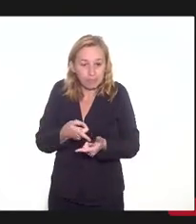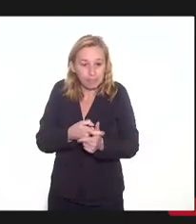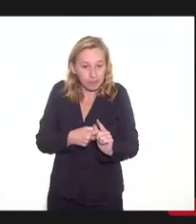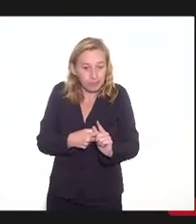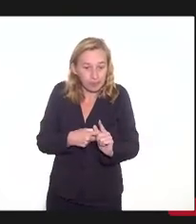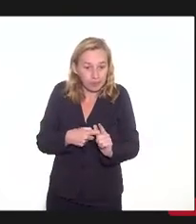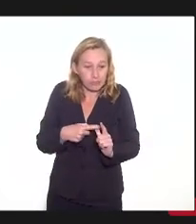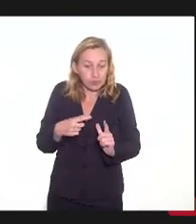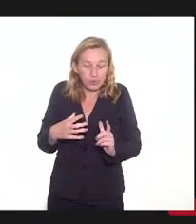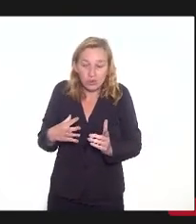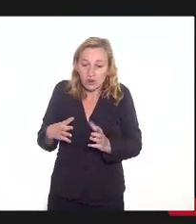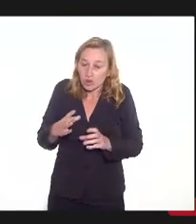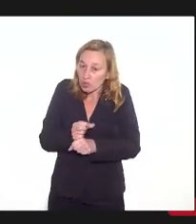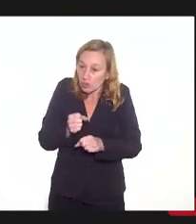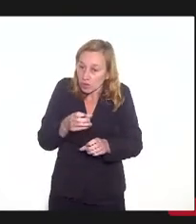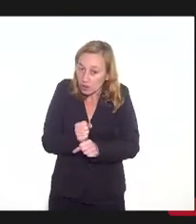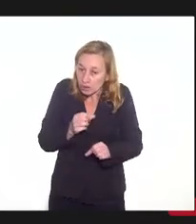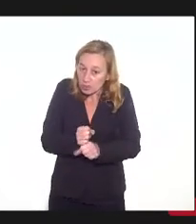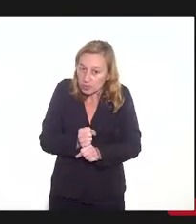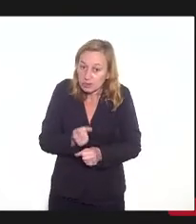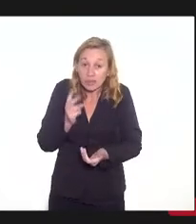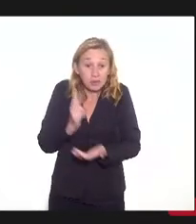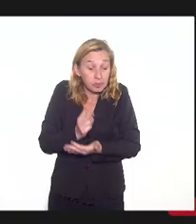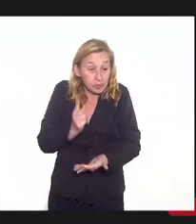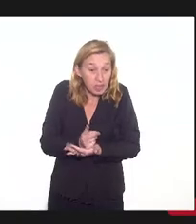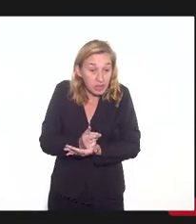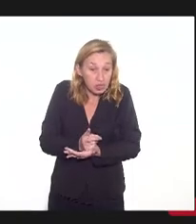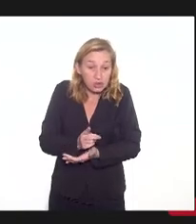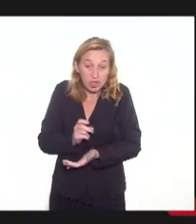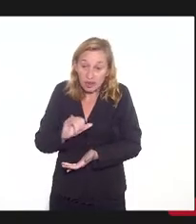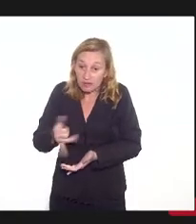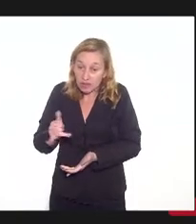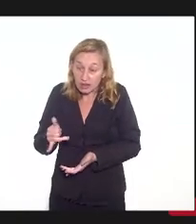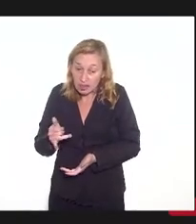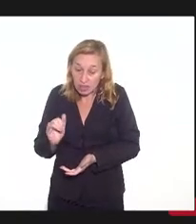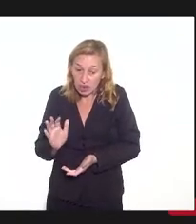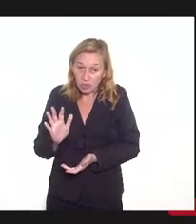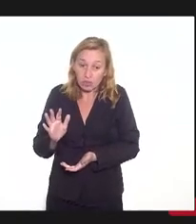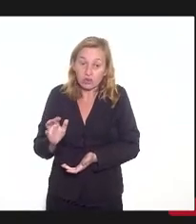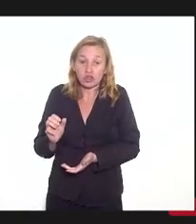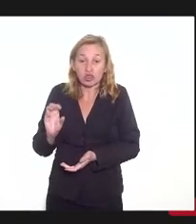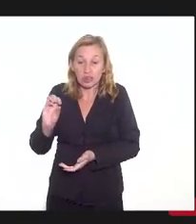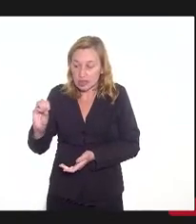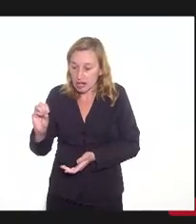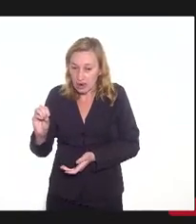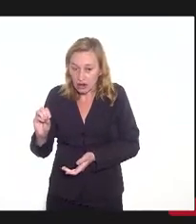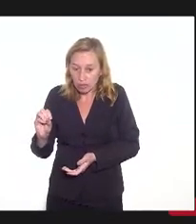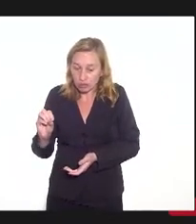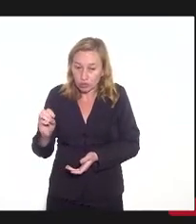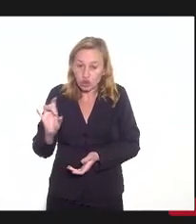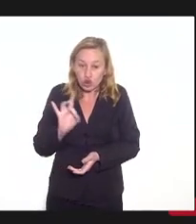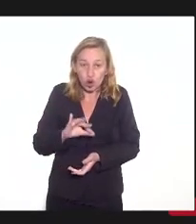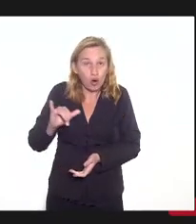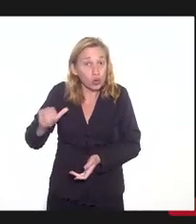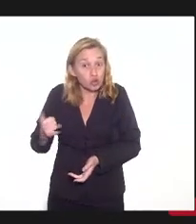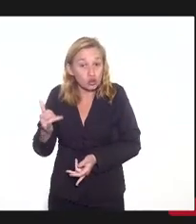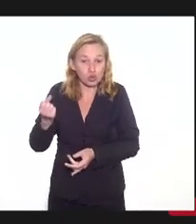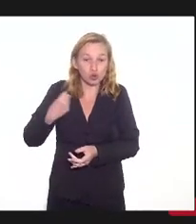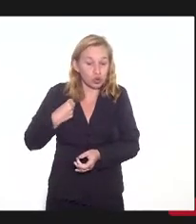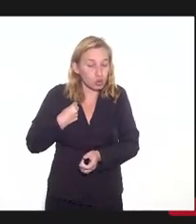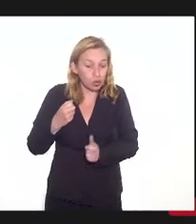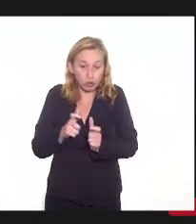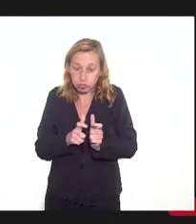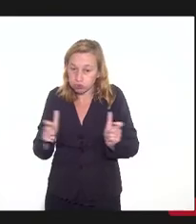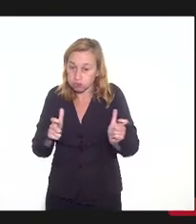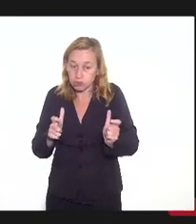forma de cálculo, mesmo que a gente tivesse uma inflação zero, só de juros, eu não conseguiria abater. Ao contrário, ela vai se